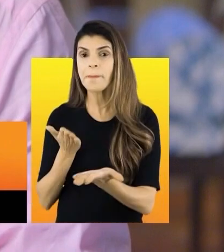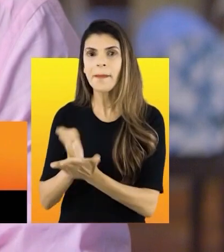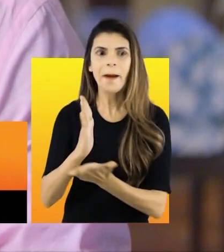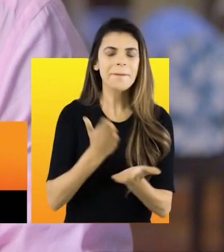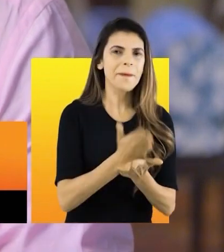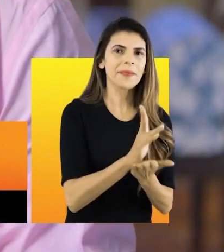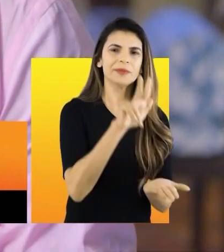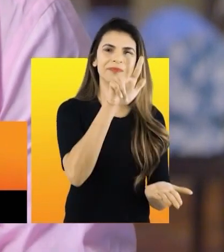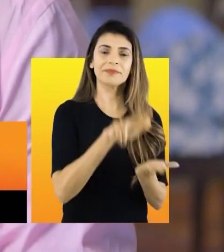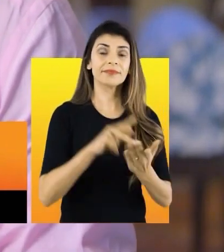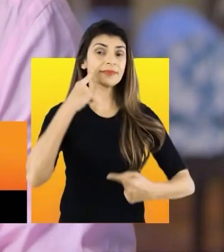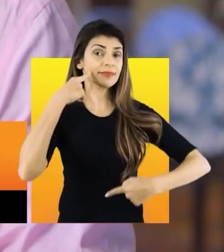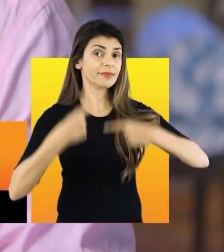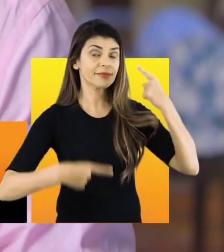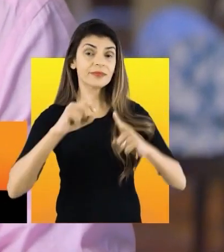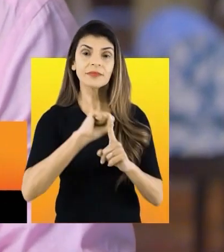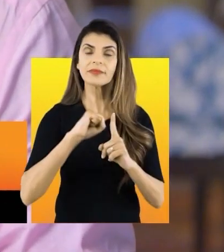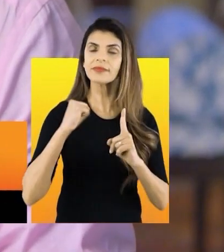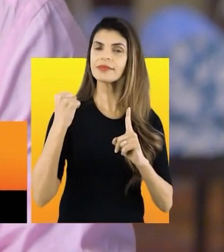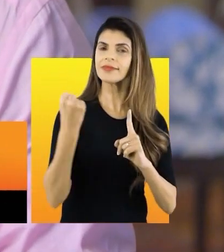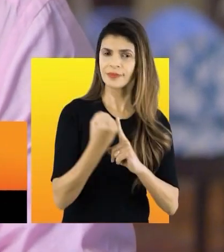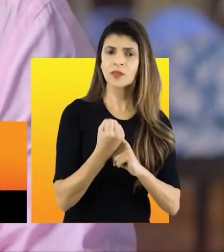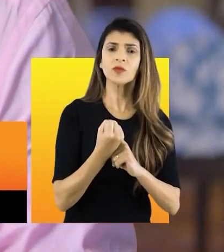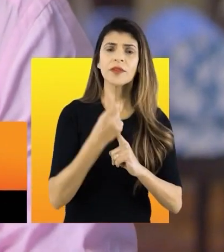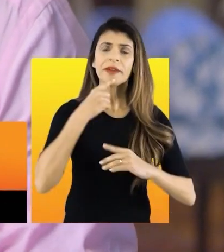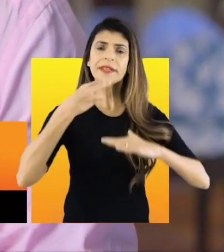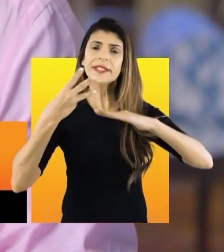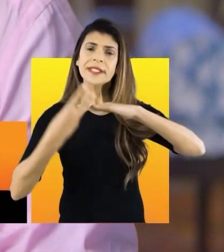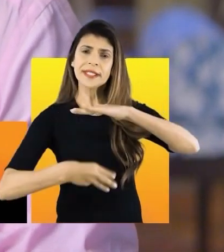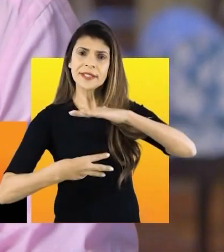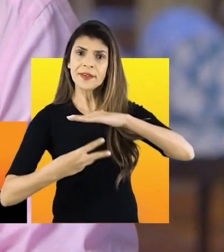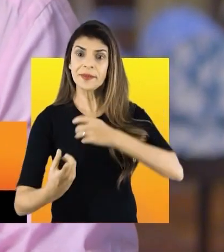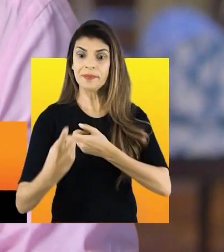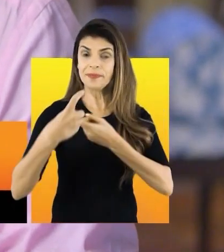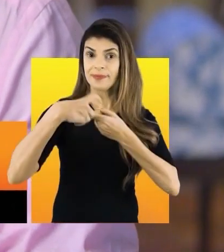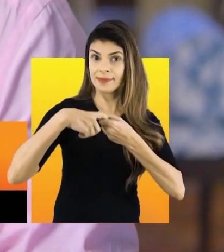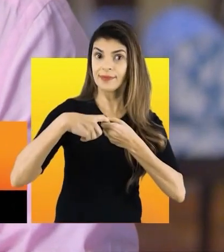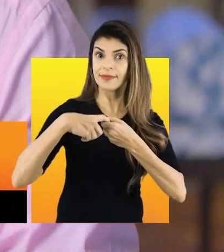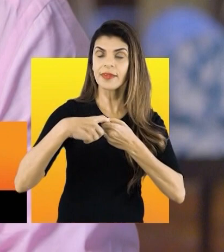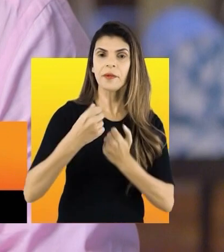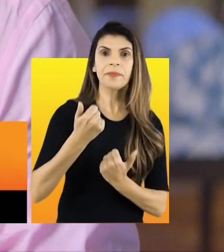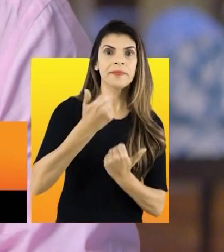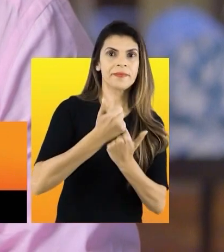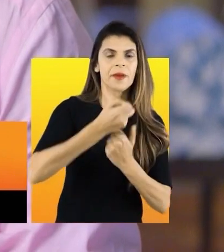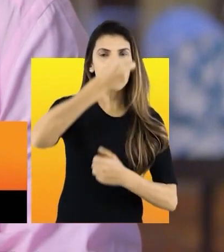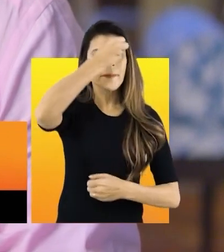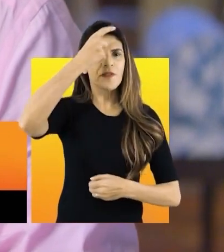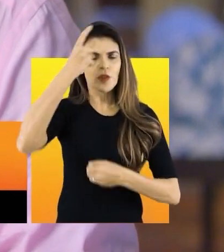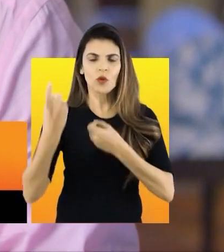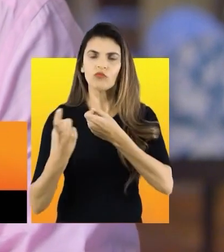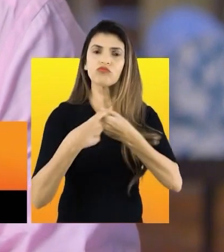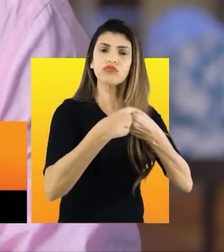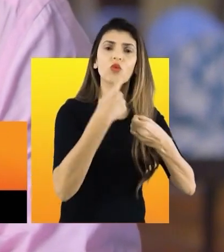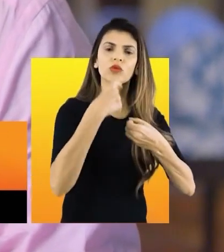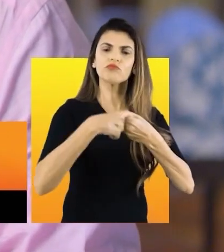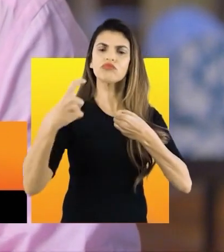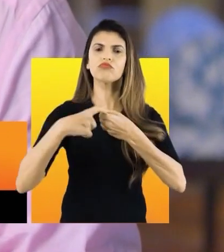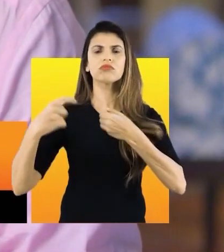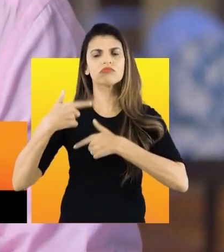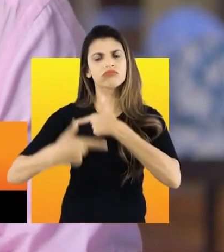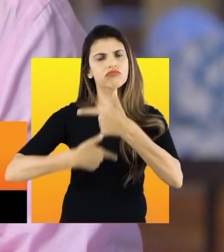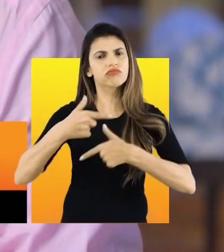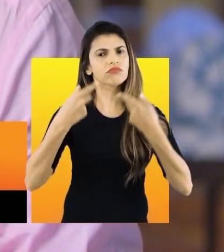ver as políticas sociais que tinha sido terceirizado para as prefeituras voltarem a ser executadas